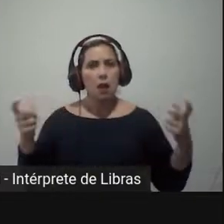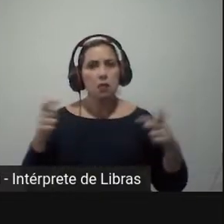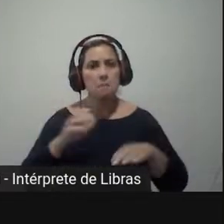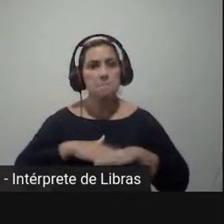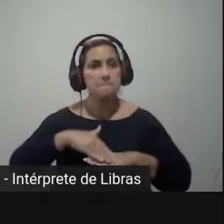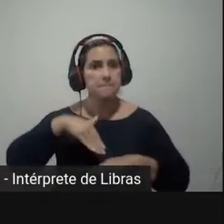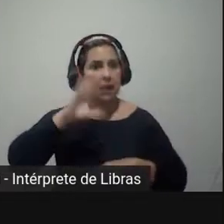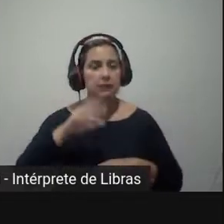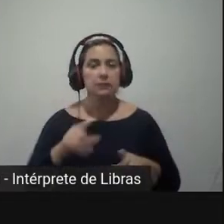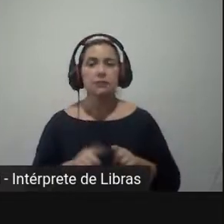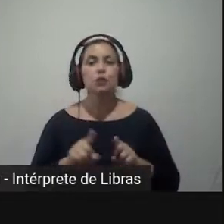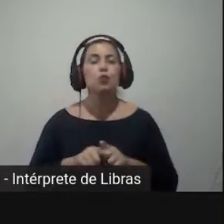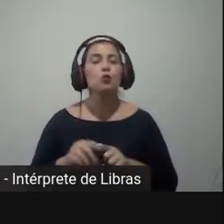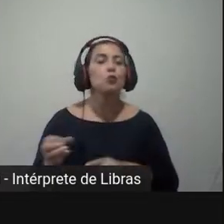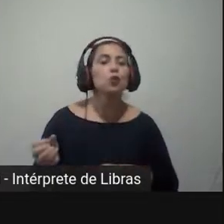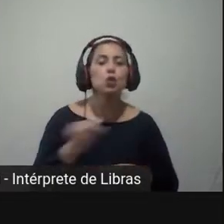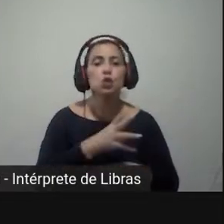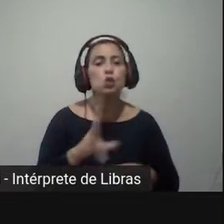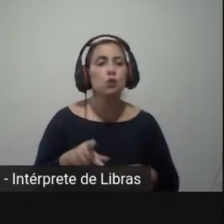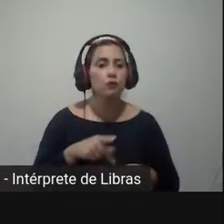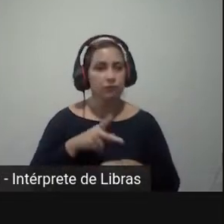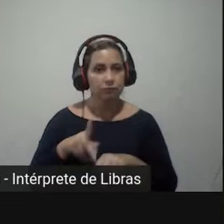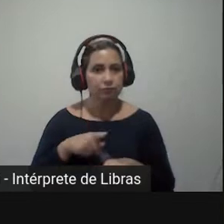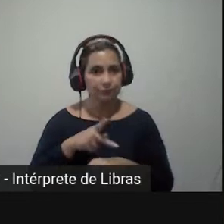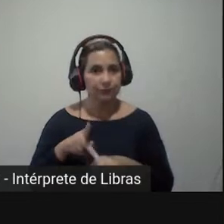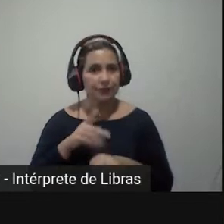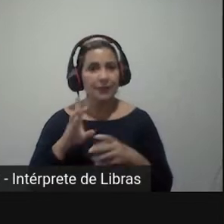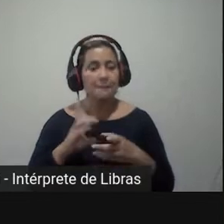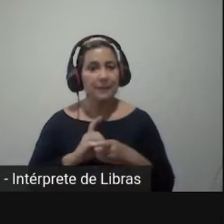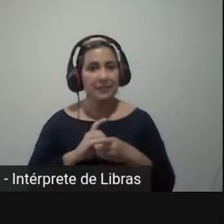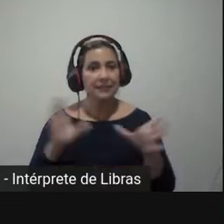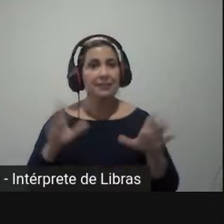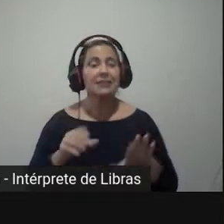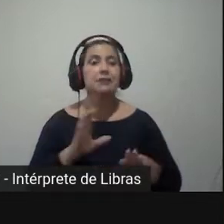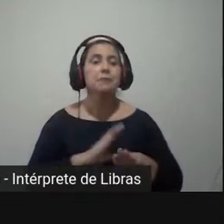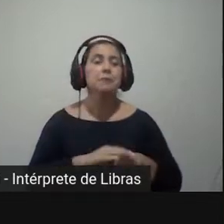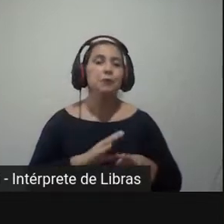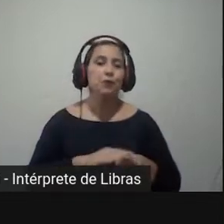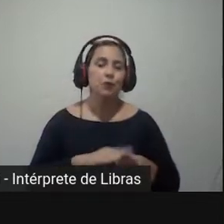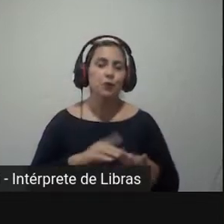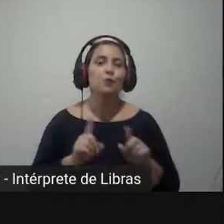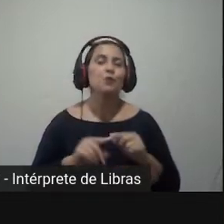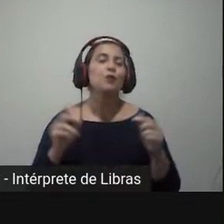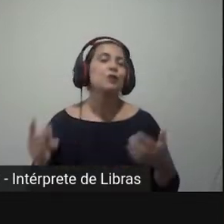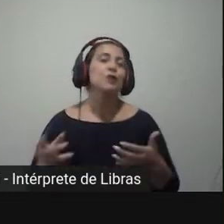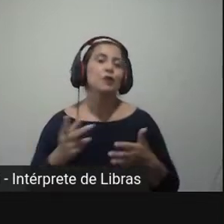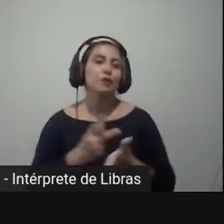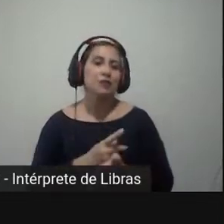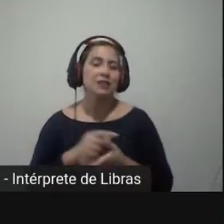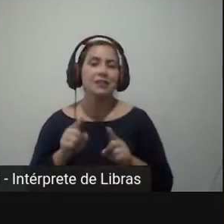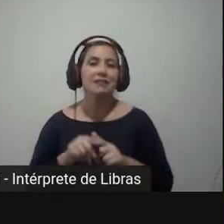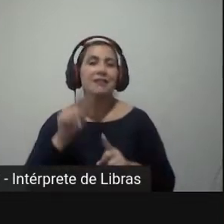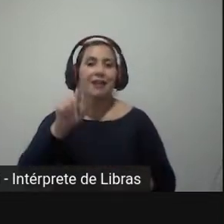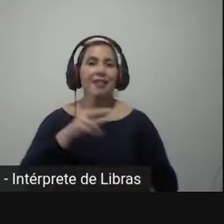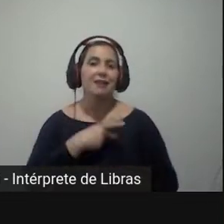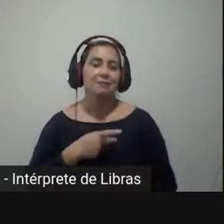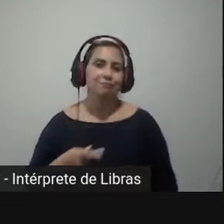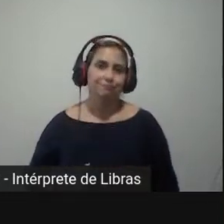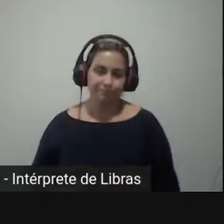porque nesses novos países que se democratizaram no período, uma boa parte deles era presidencialista.